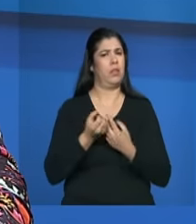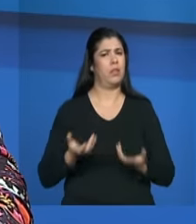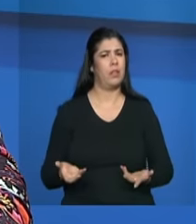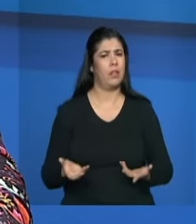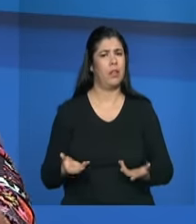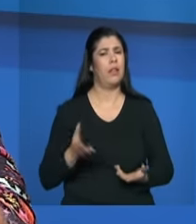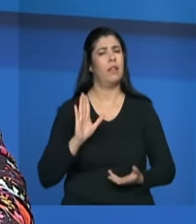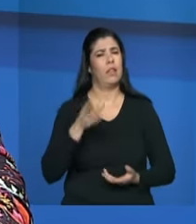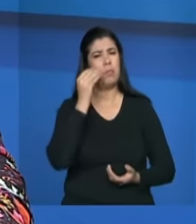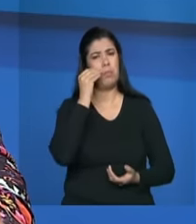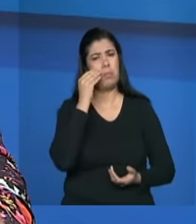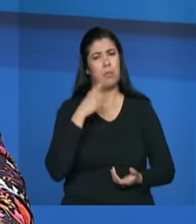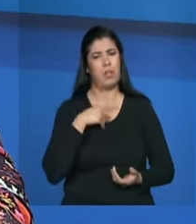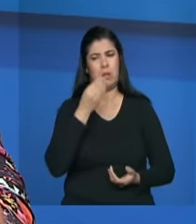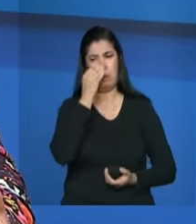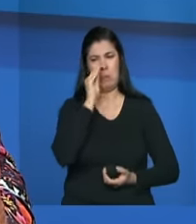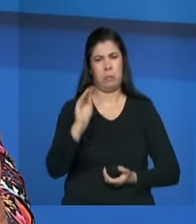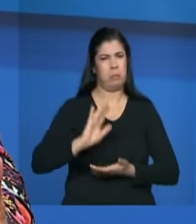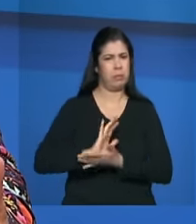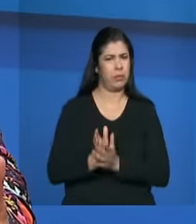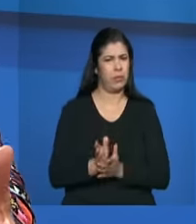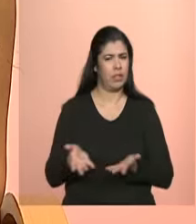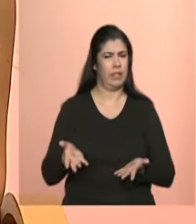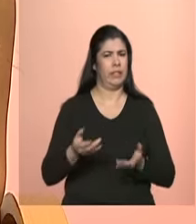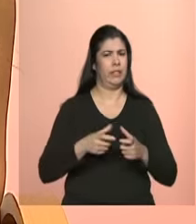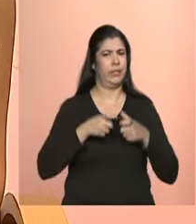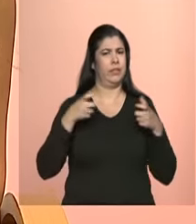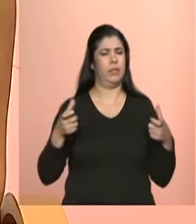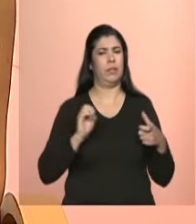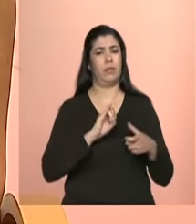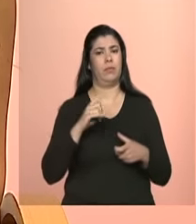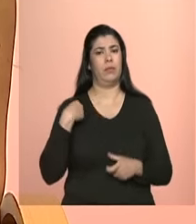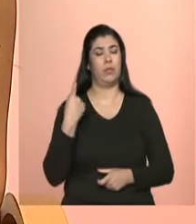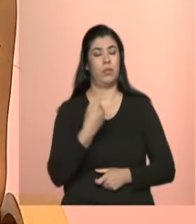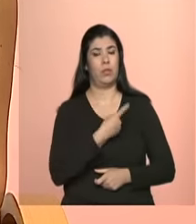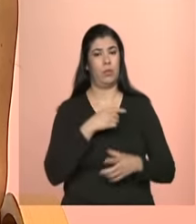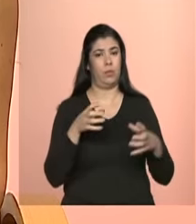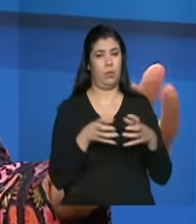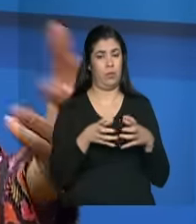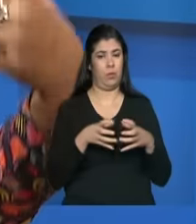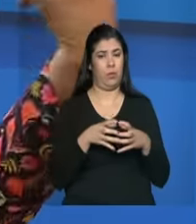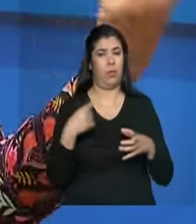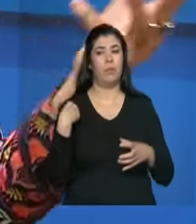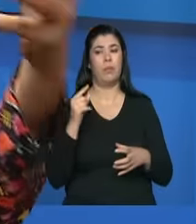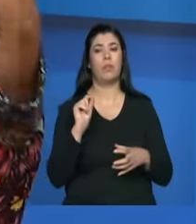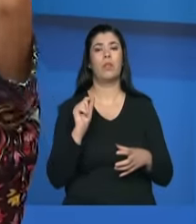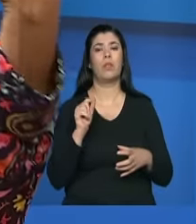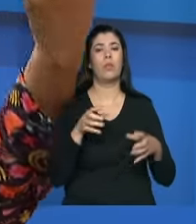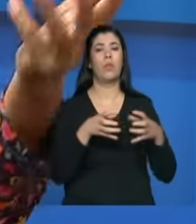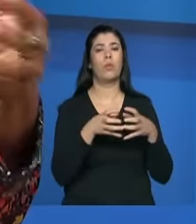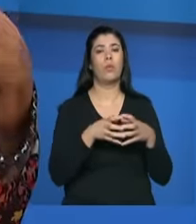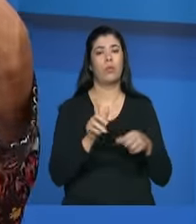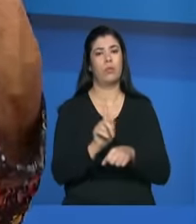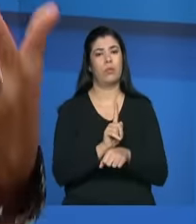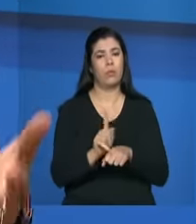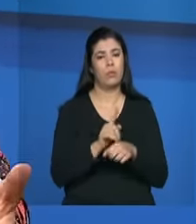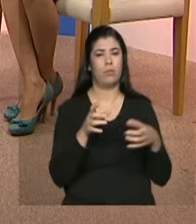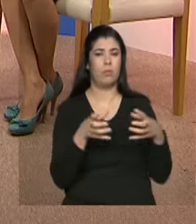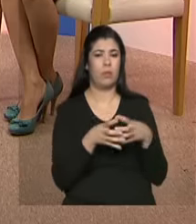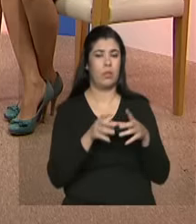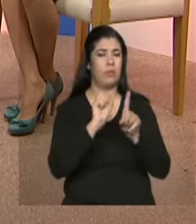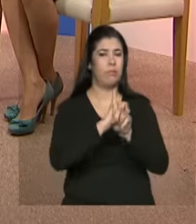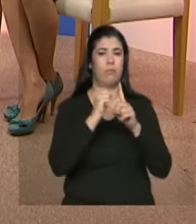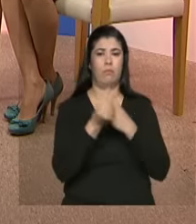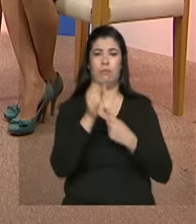ainda vive porque a discriminação é muito grande ainda e se nós a equipe eu digo nós gestores equipes e a sociedade